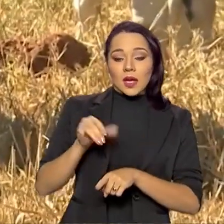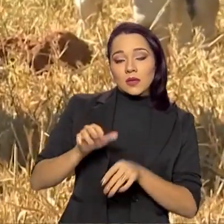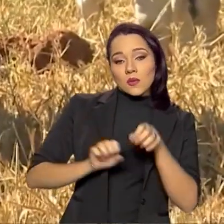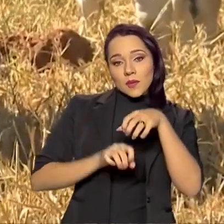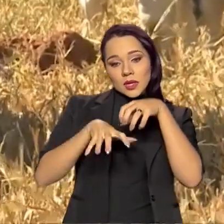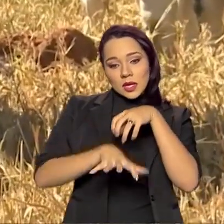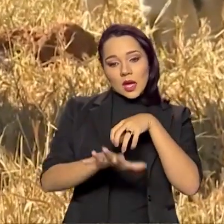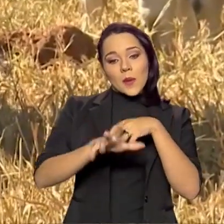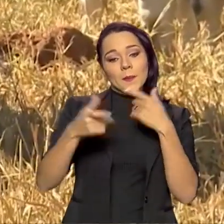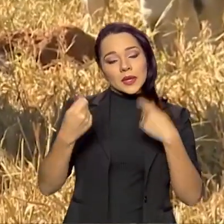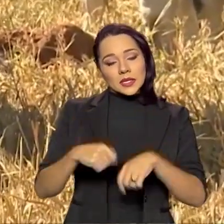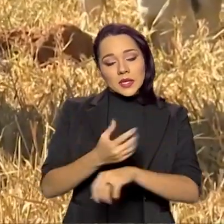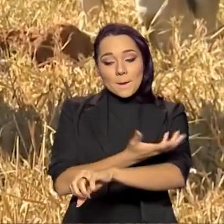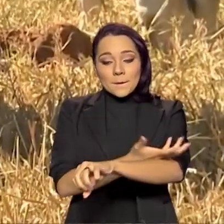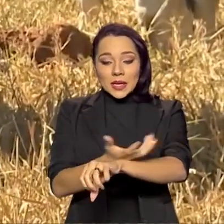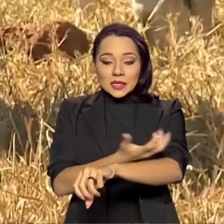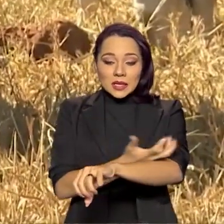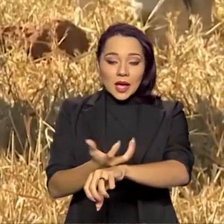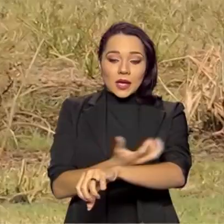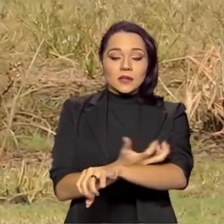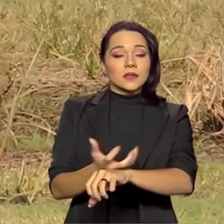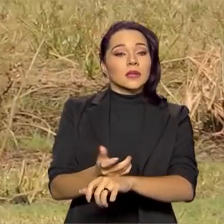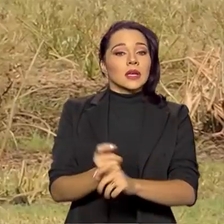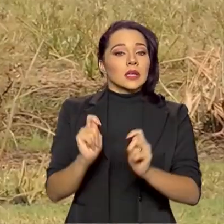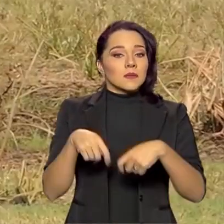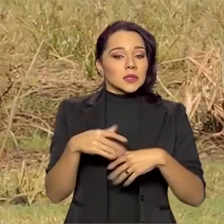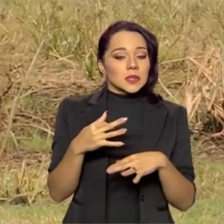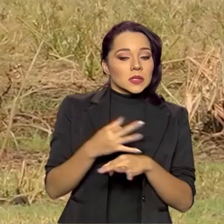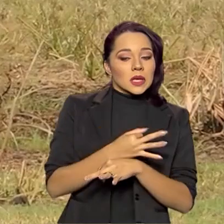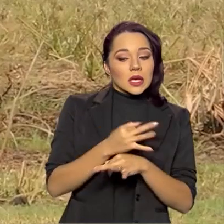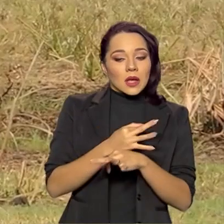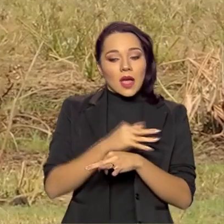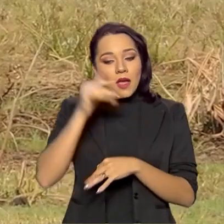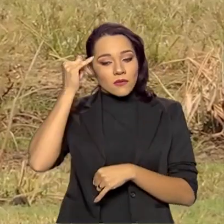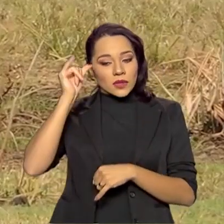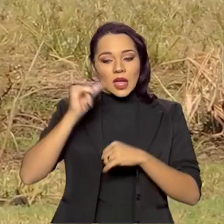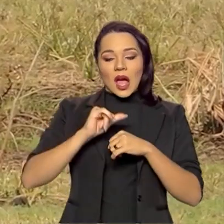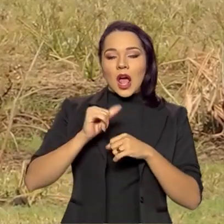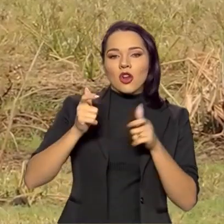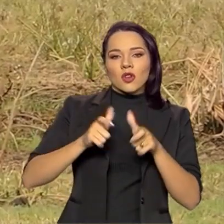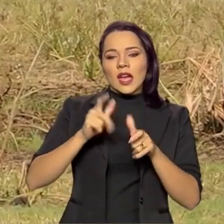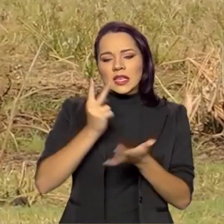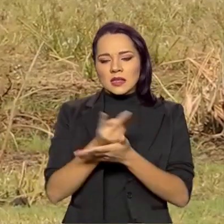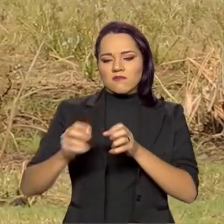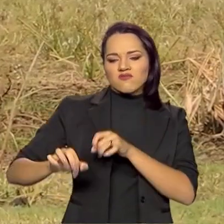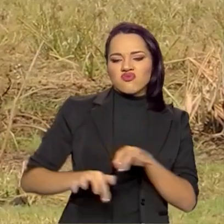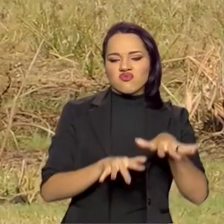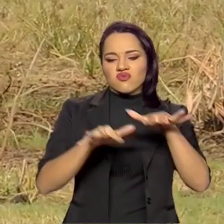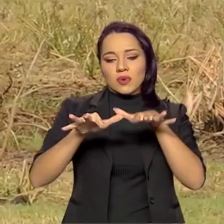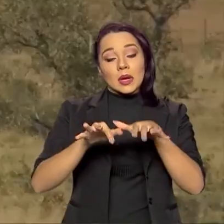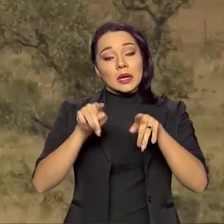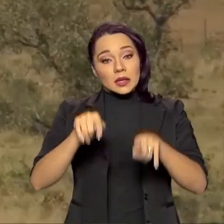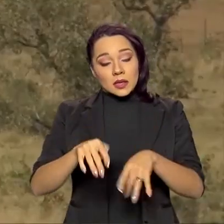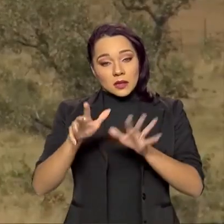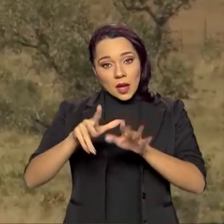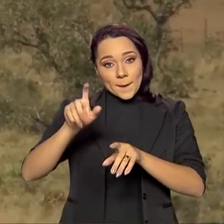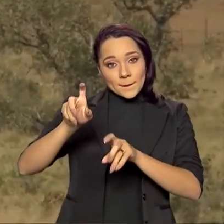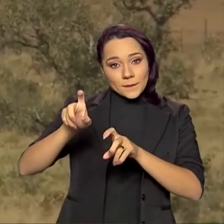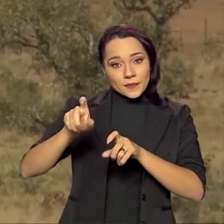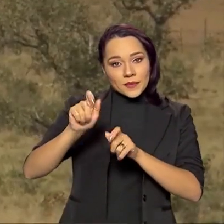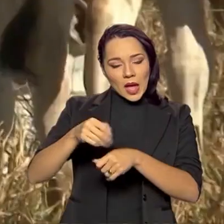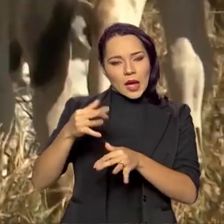Pantanal, nós temos que ter pastagens tolerantes à inundação, de modo que o sistema de produção tenha